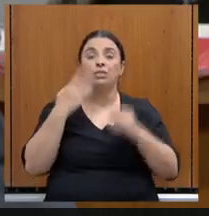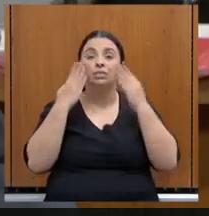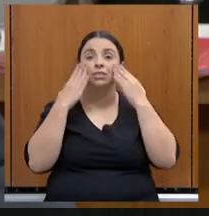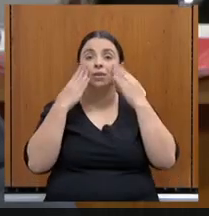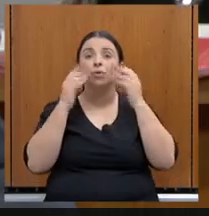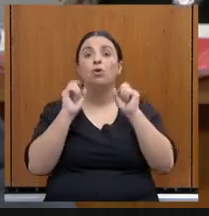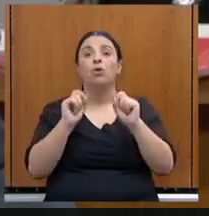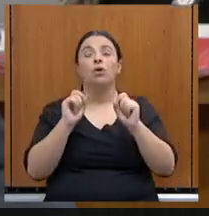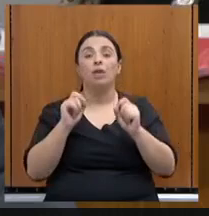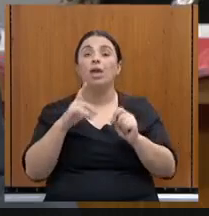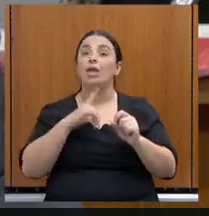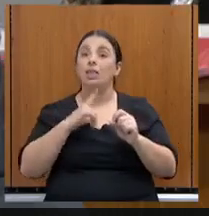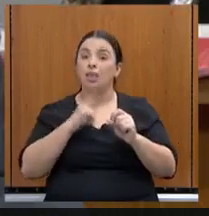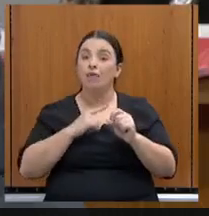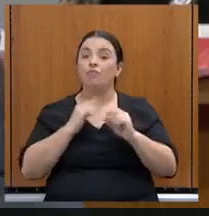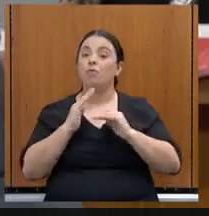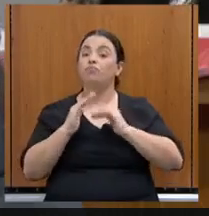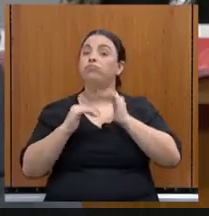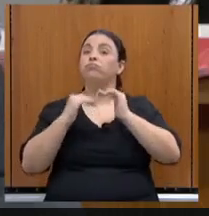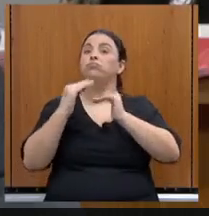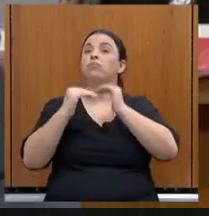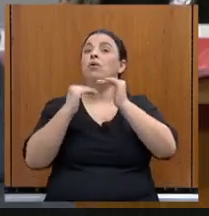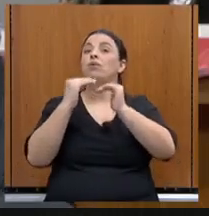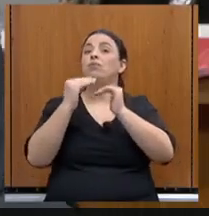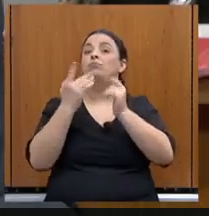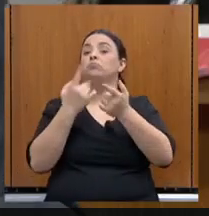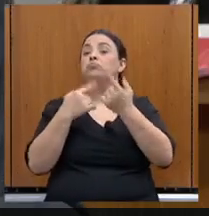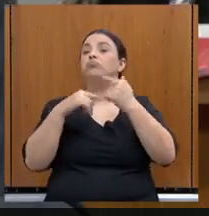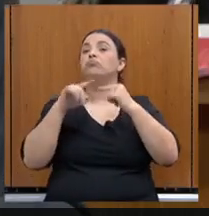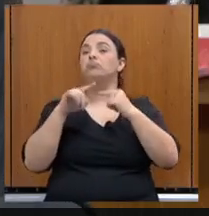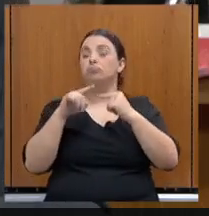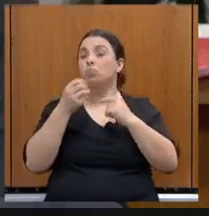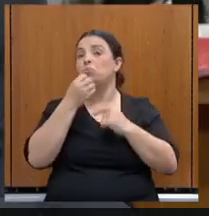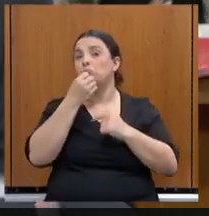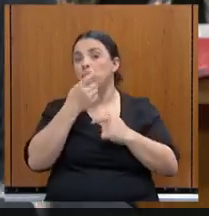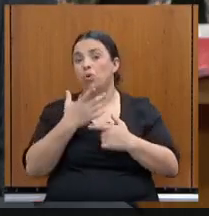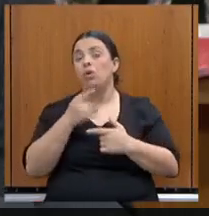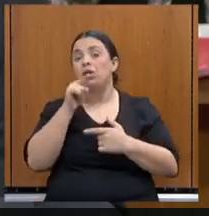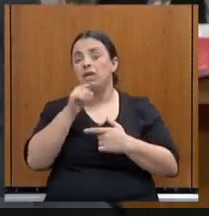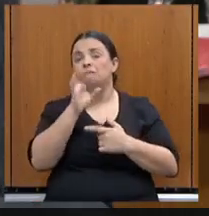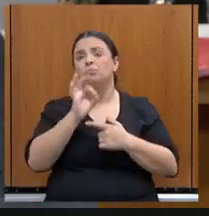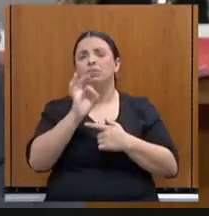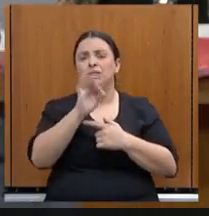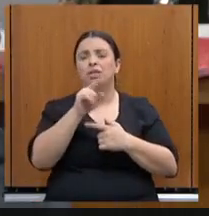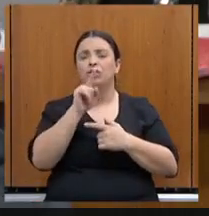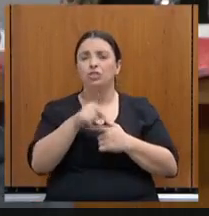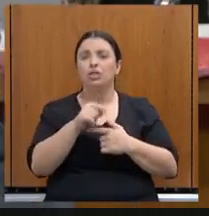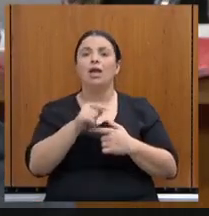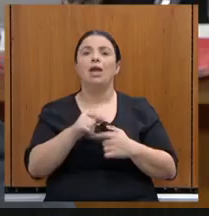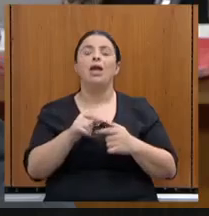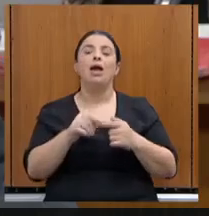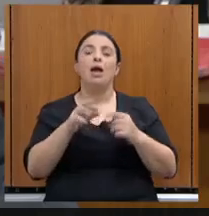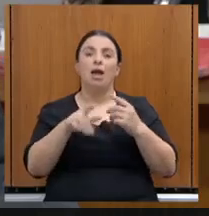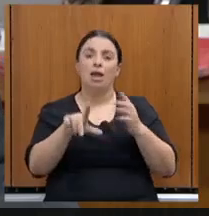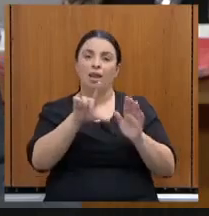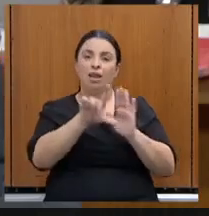significativa nesse índice, que é um dos medidores da Lei de Responsabilidade Fiscal.